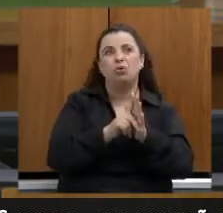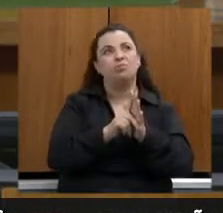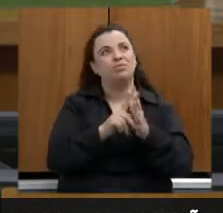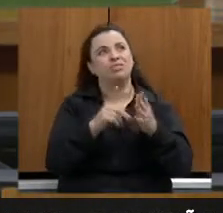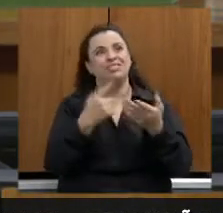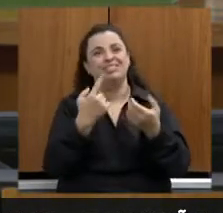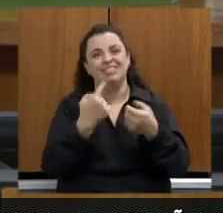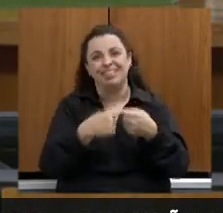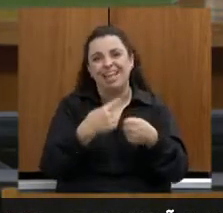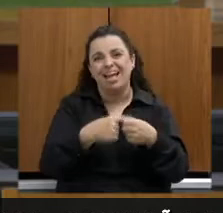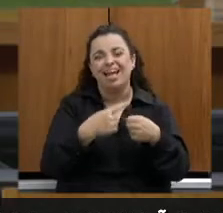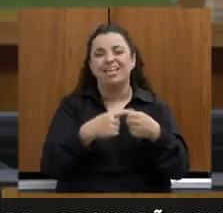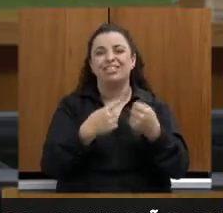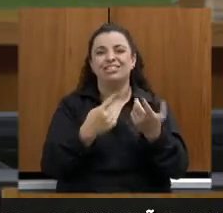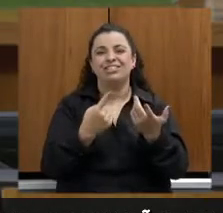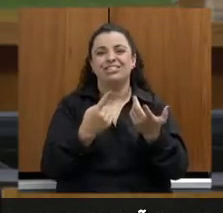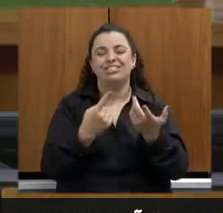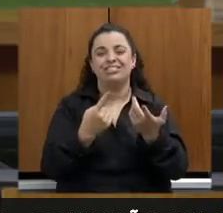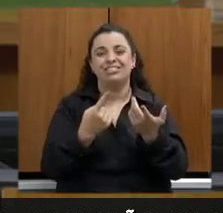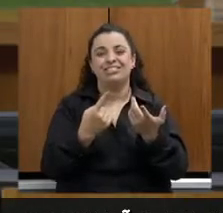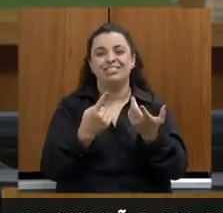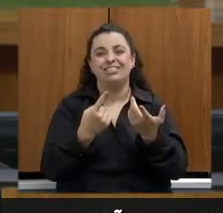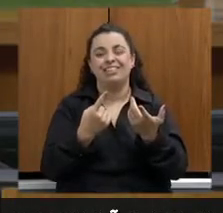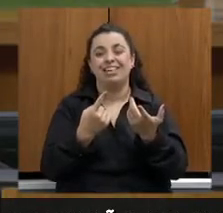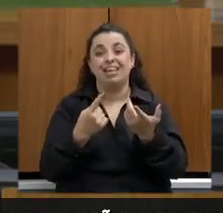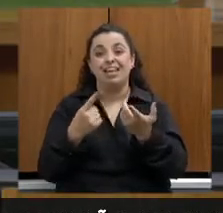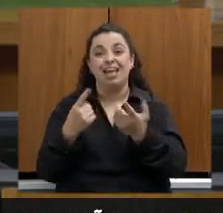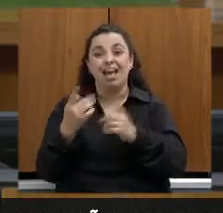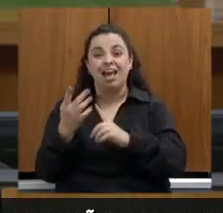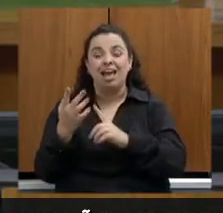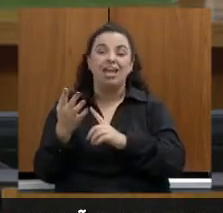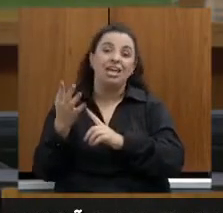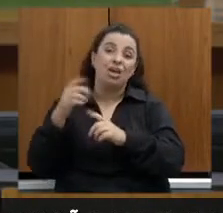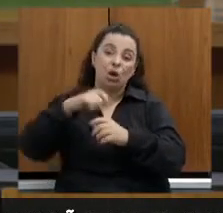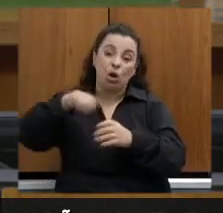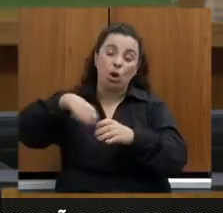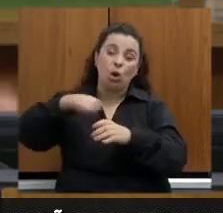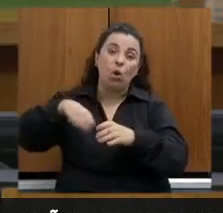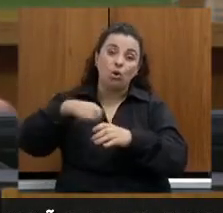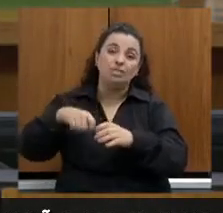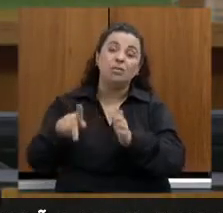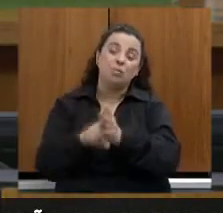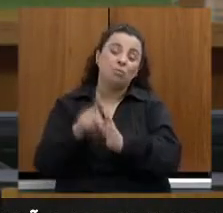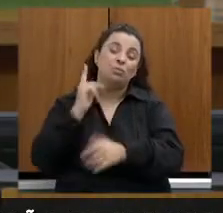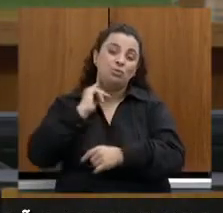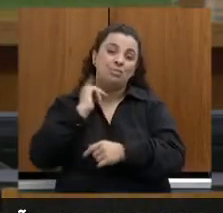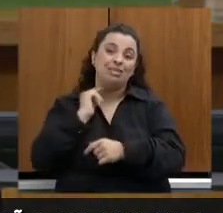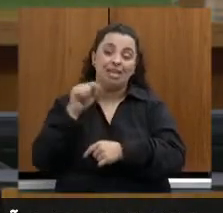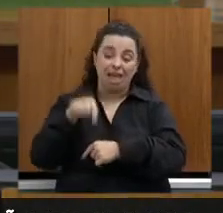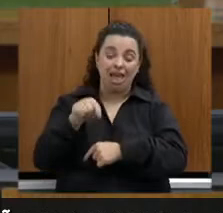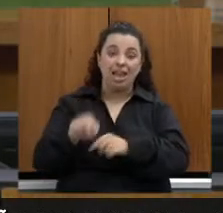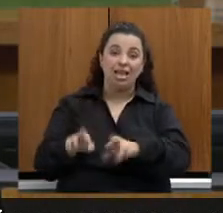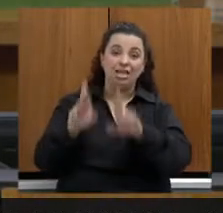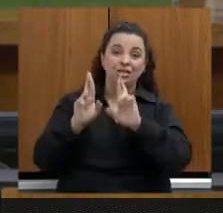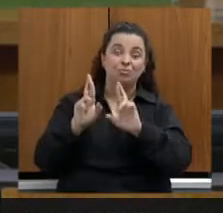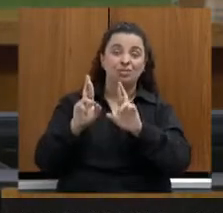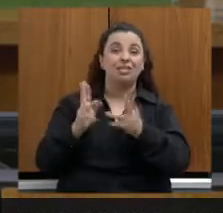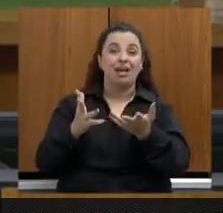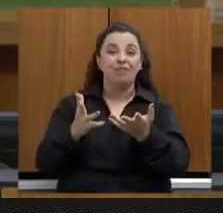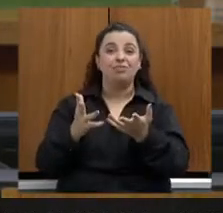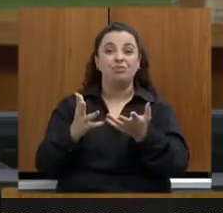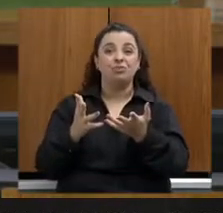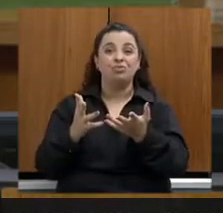arte e cozinha mineira, que é responsável hoje por 30% do nosso turismo, colocou, no ano passado,